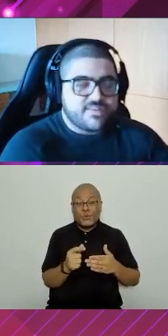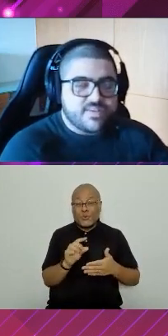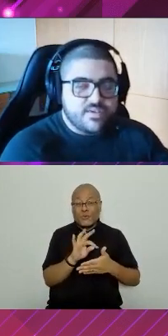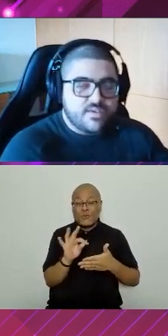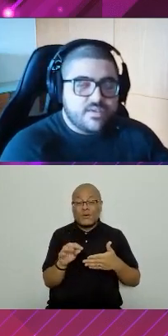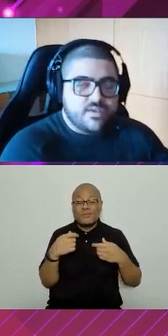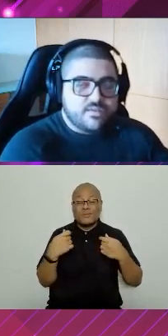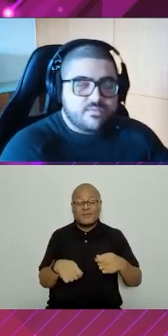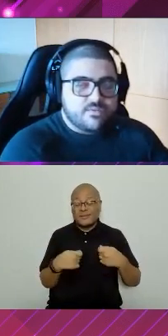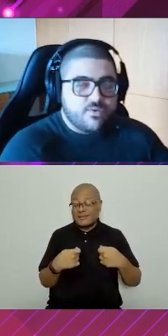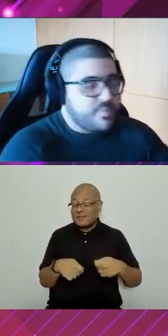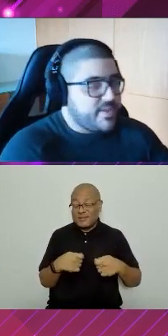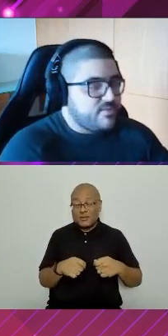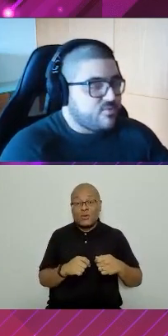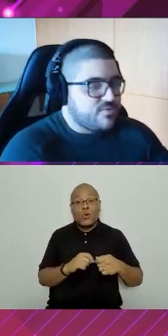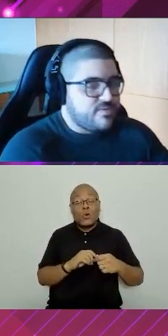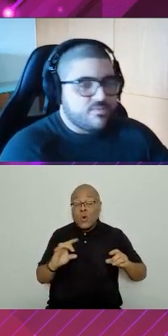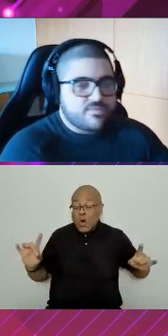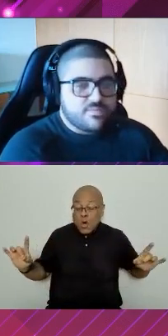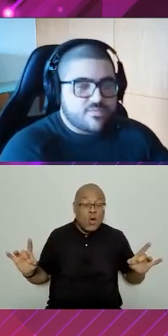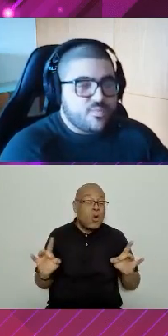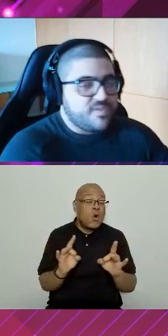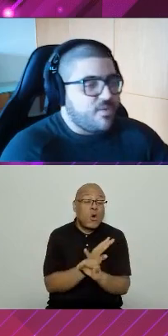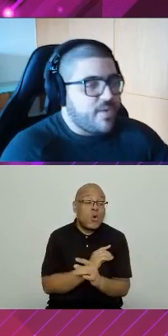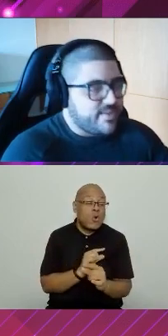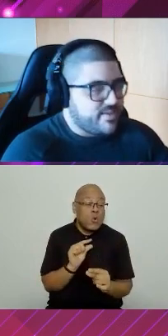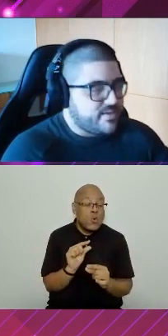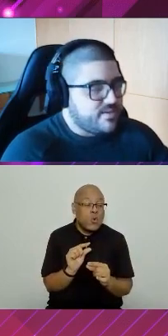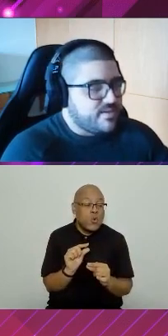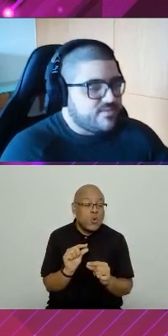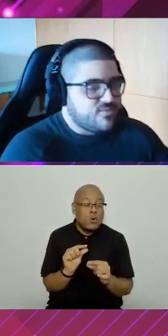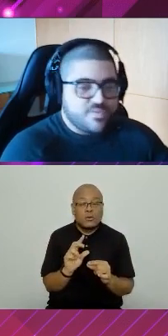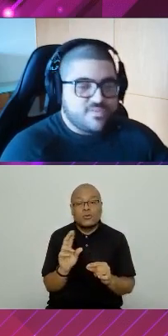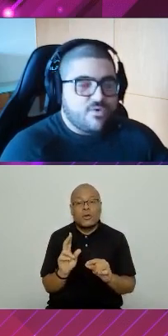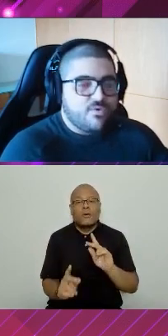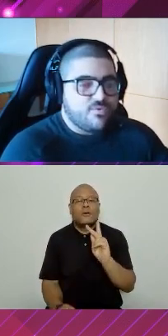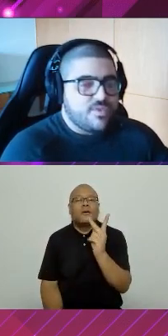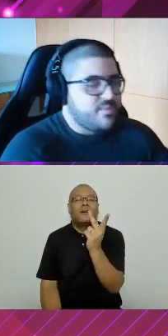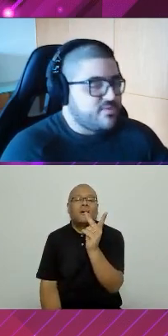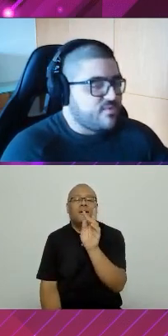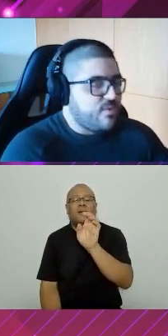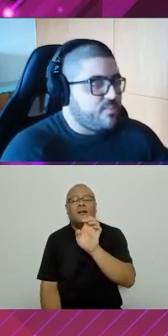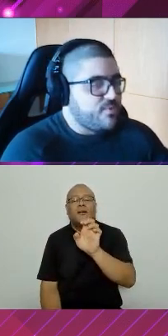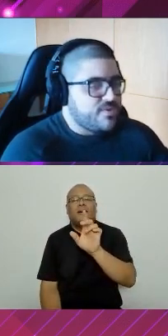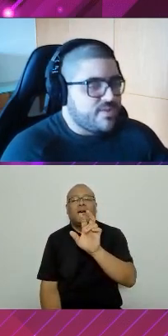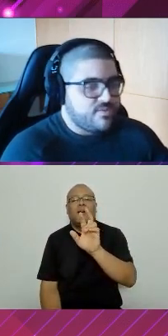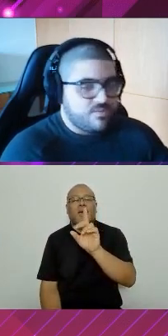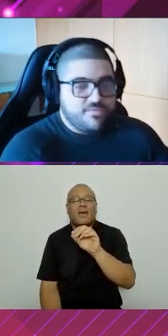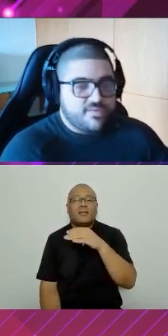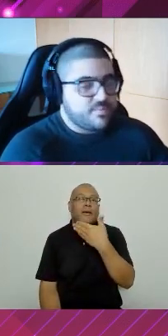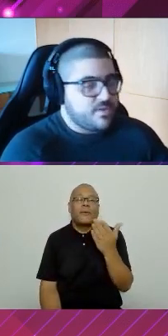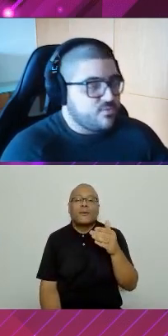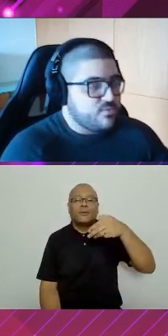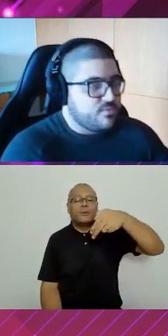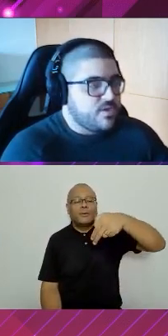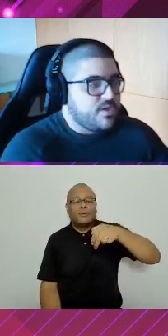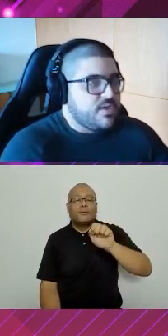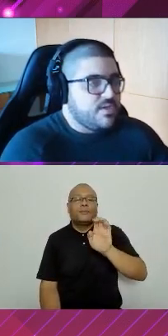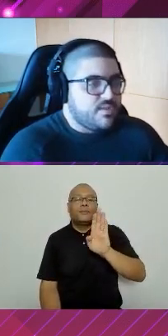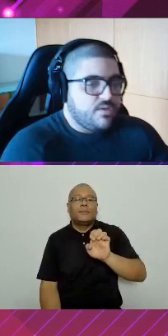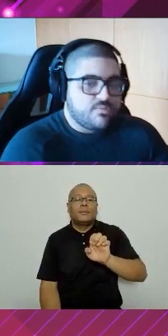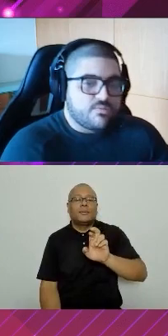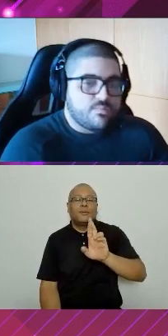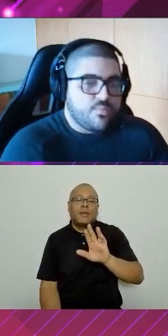tenho que fazer completa, eu não consigo subir só o header, subir só o numbers ou só a oportunidade, eu tenho que fazer para tudo.